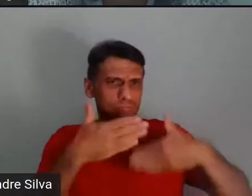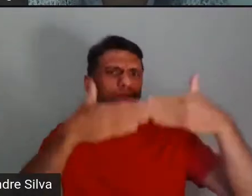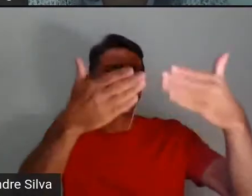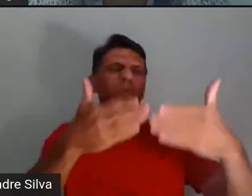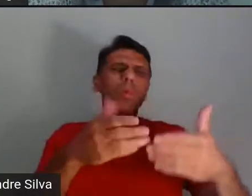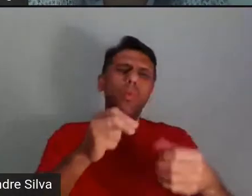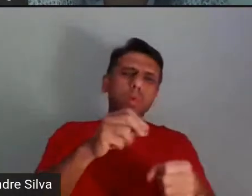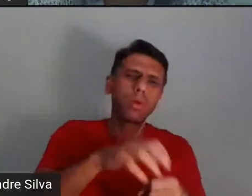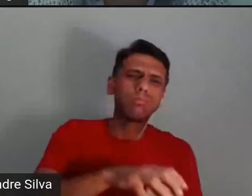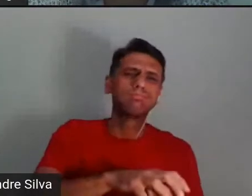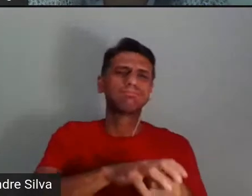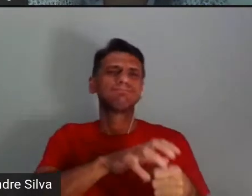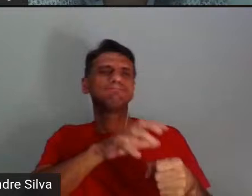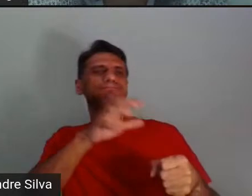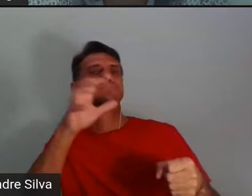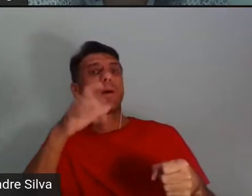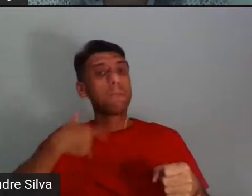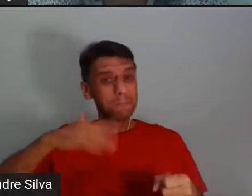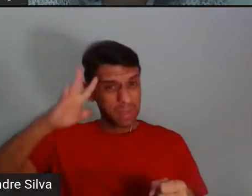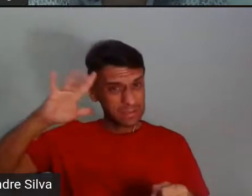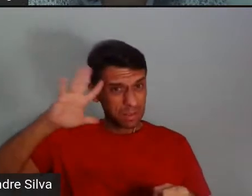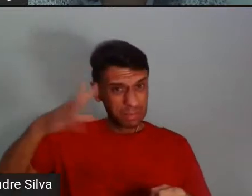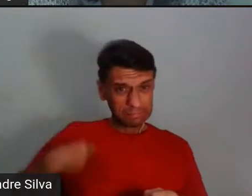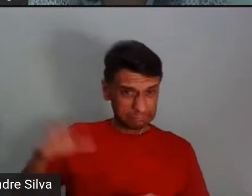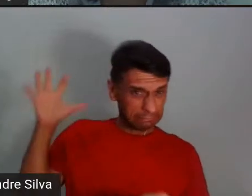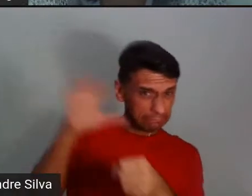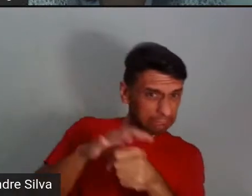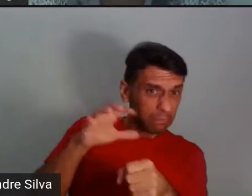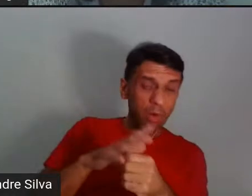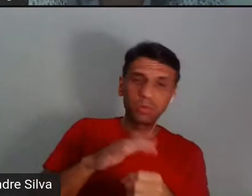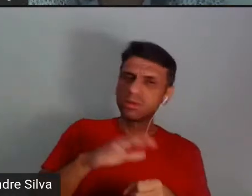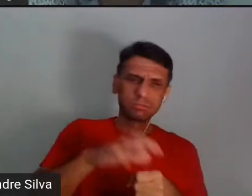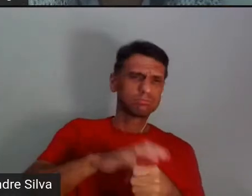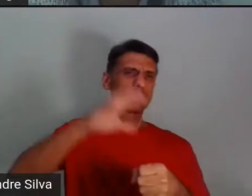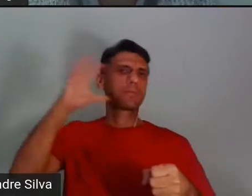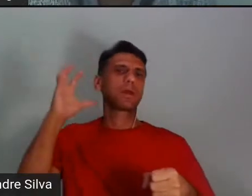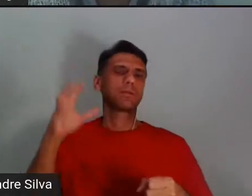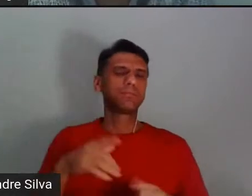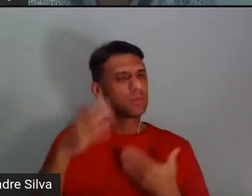pensamento e a nossa forma de viver. E eu só agradecer. Obrigado.